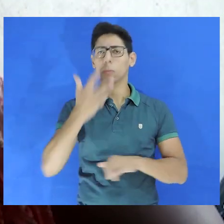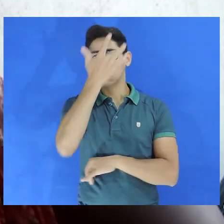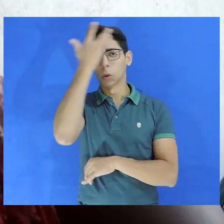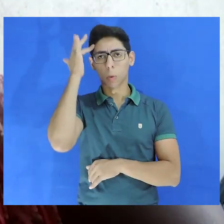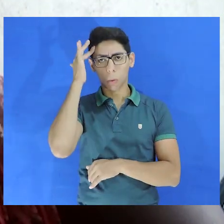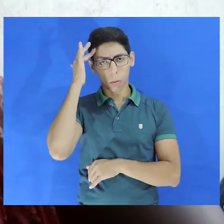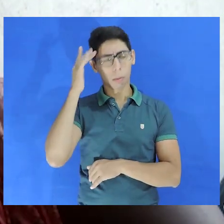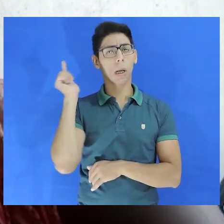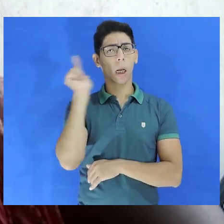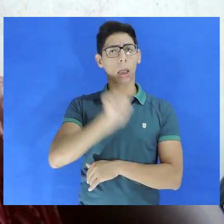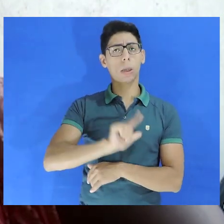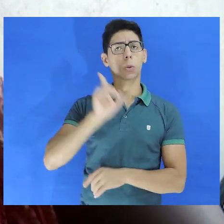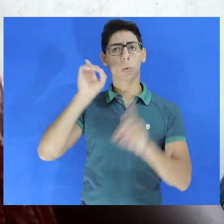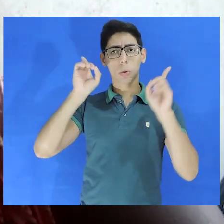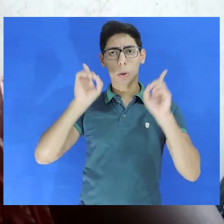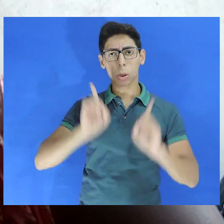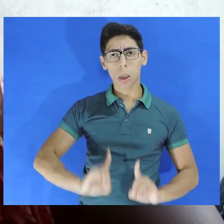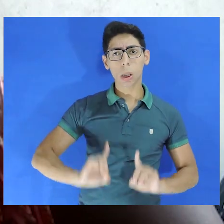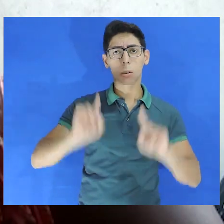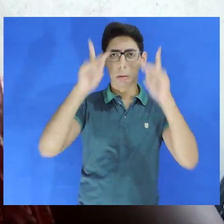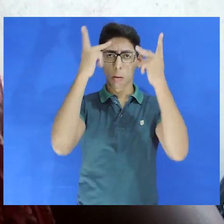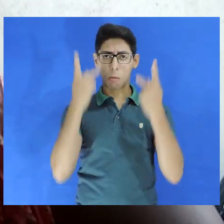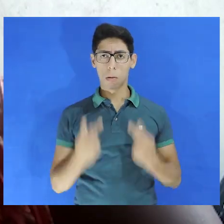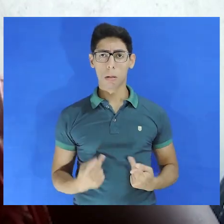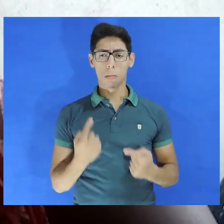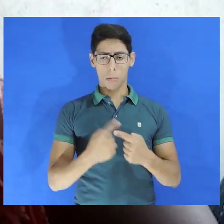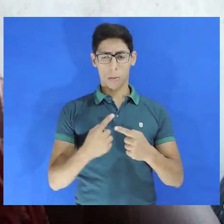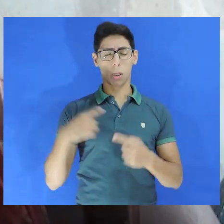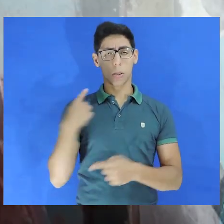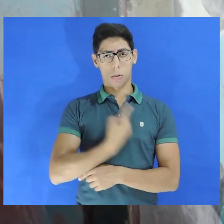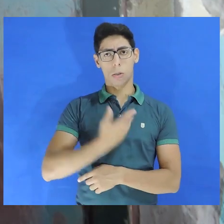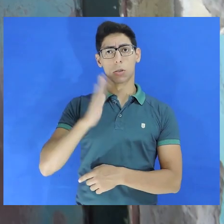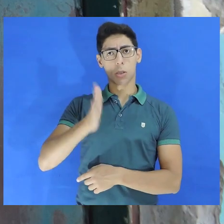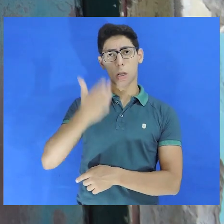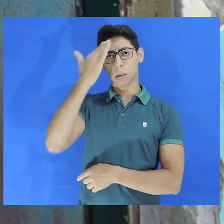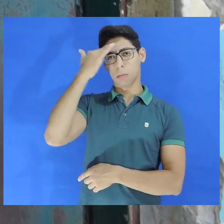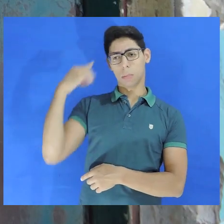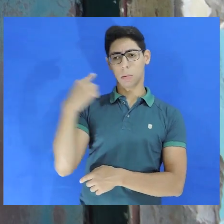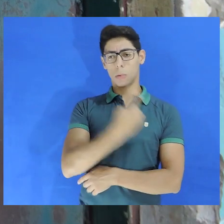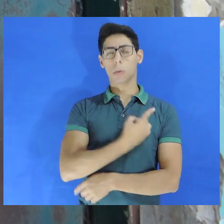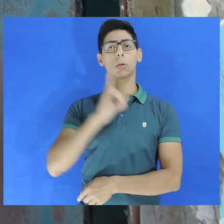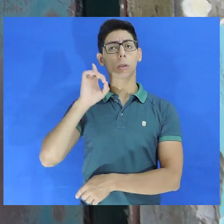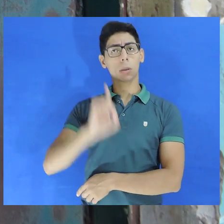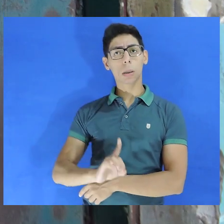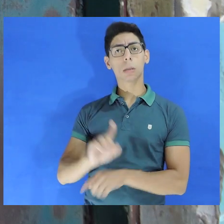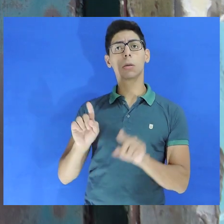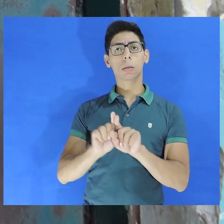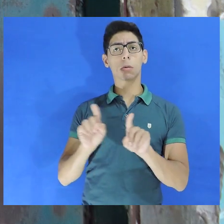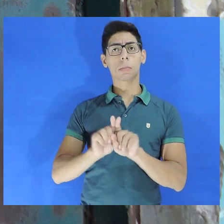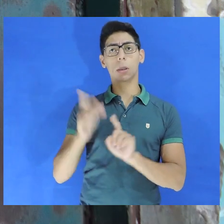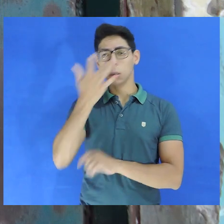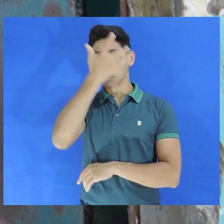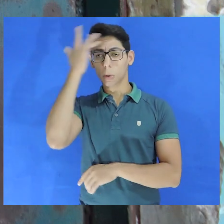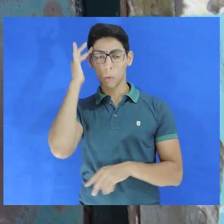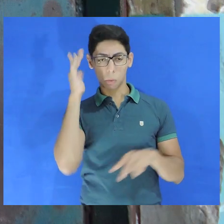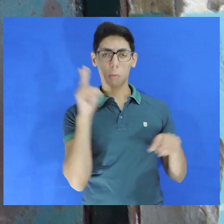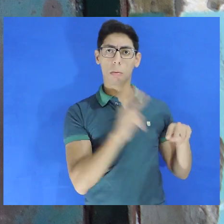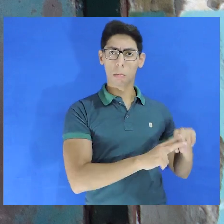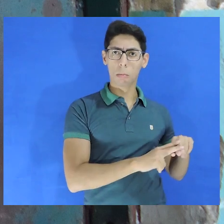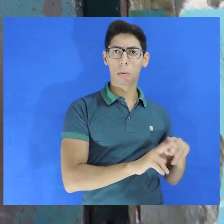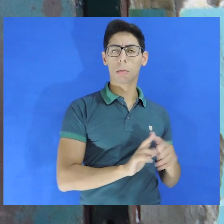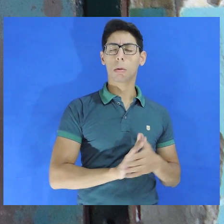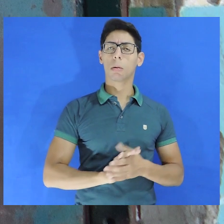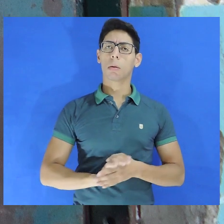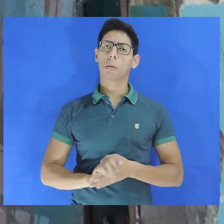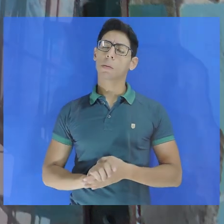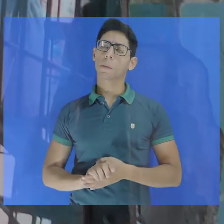direitos, as violações de direitos humanos, porque já sabemos nossos direitos e sabemos principalmente os direitos dos nossos